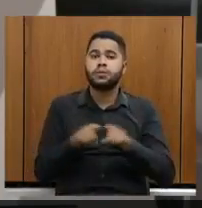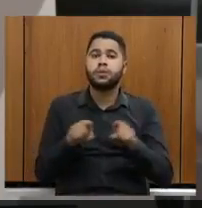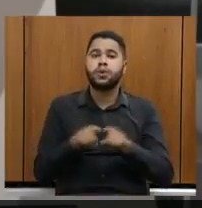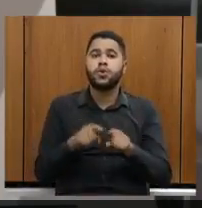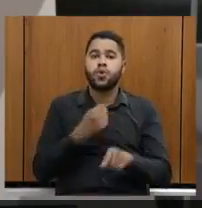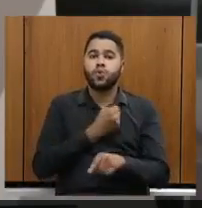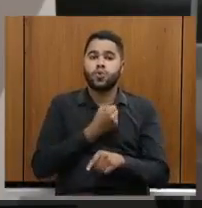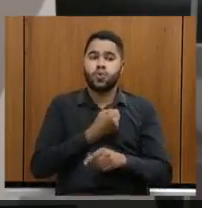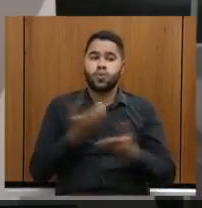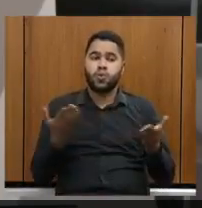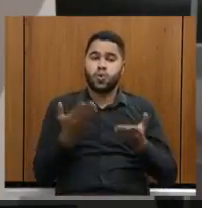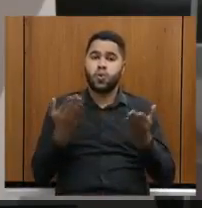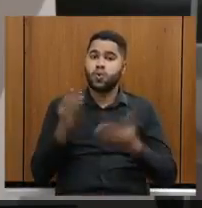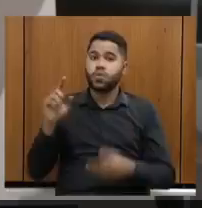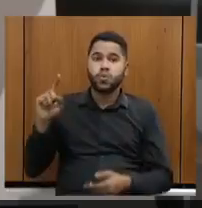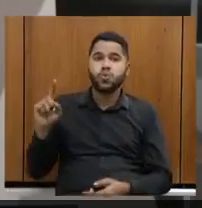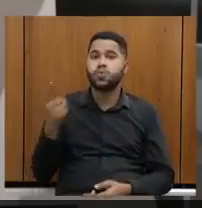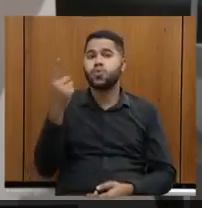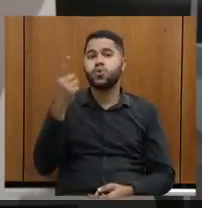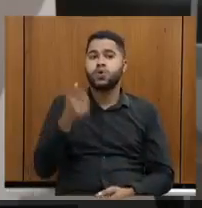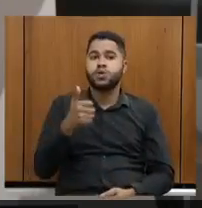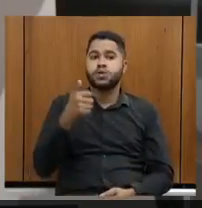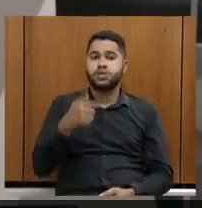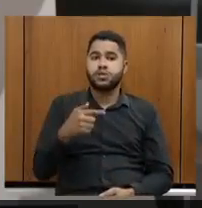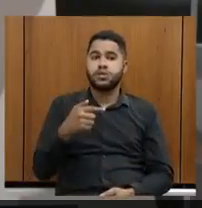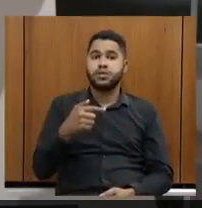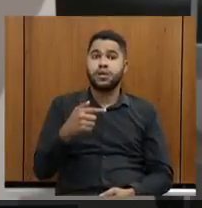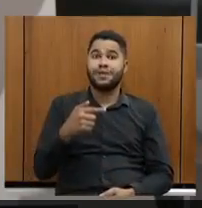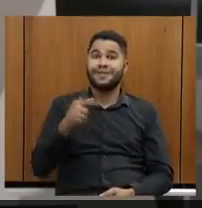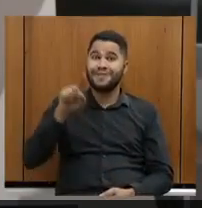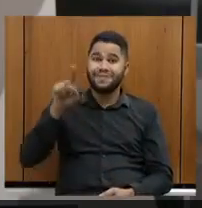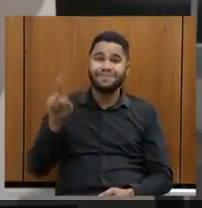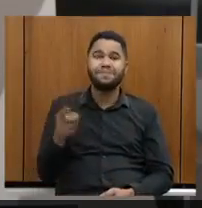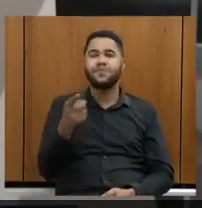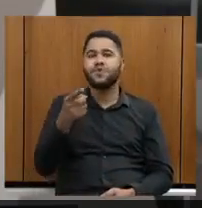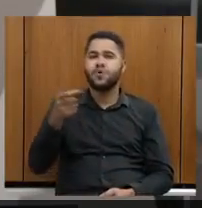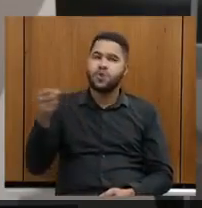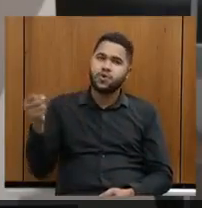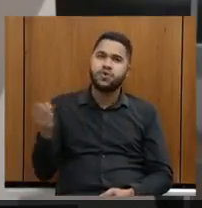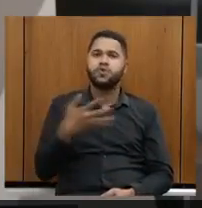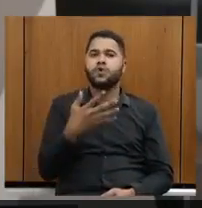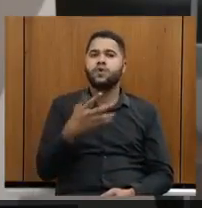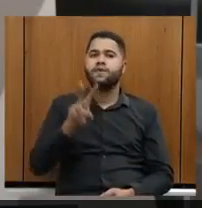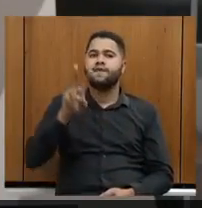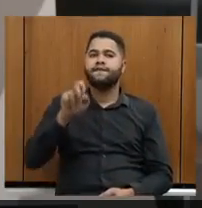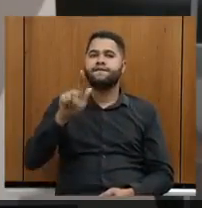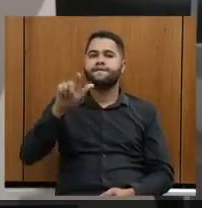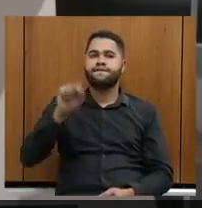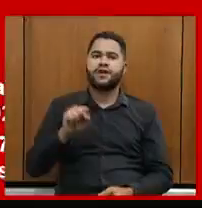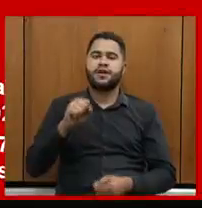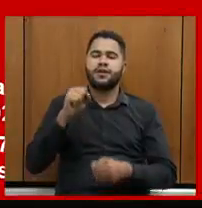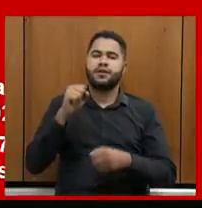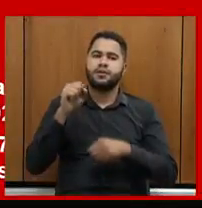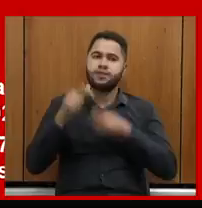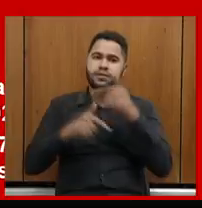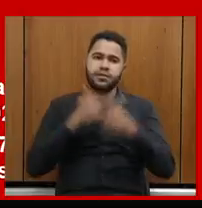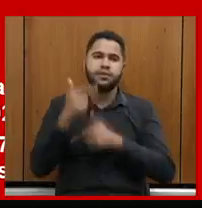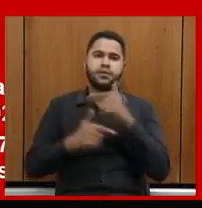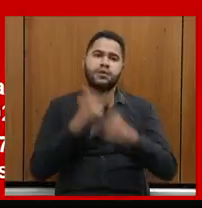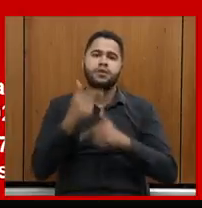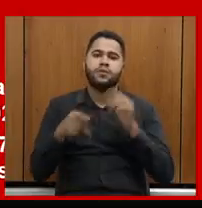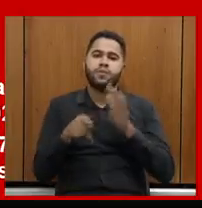número que eu dou hoje em primeira mão, a 17 mil novas vagas de emprego no setor de turismo.